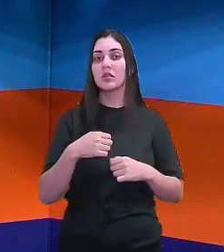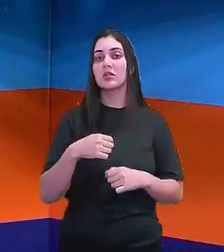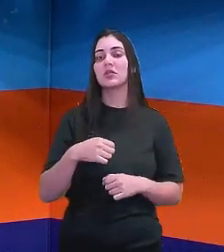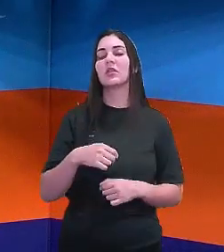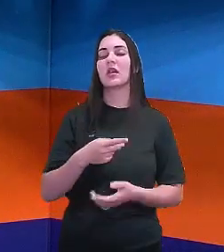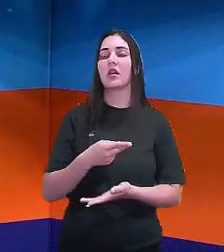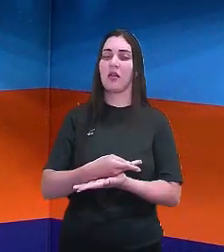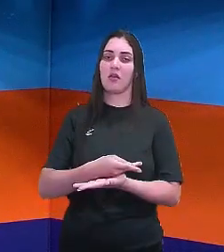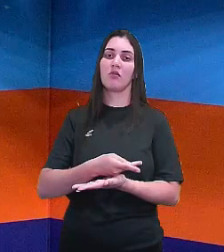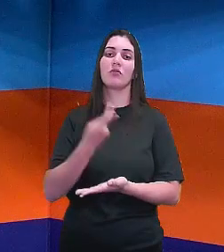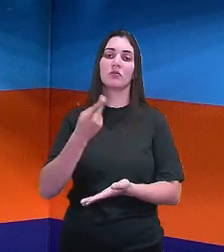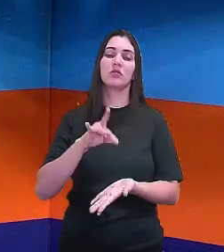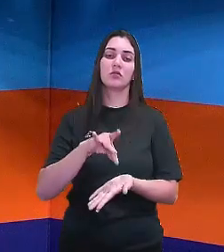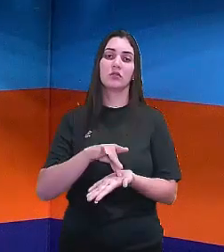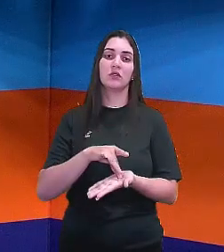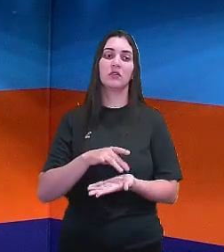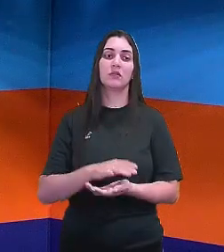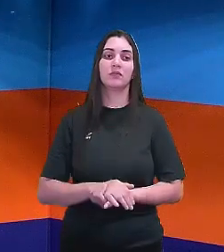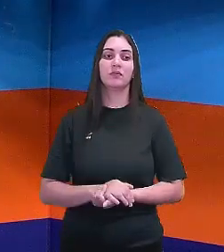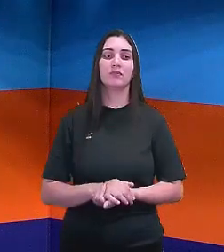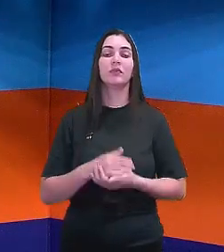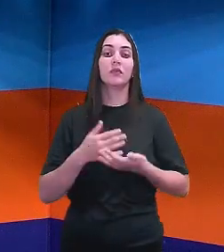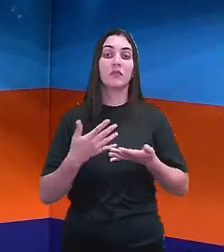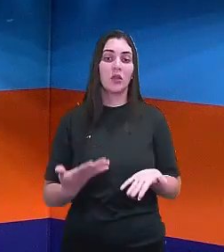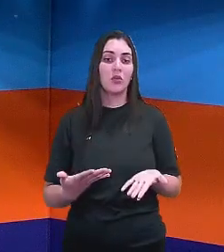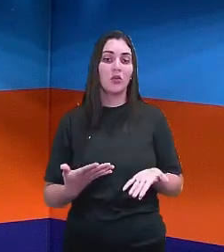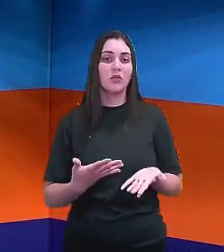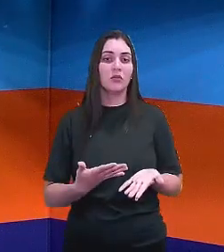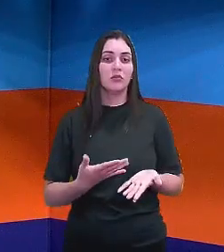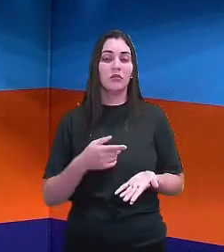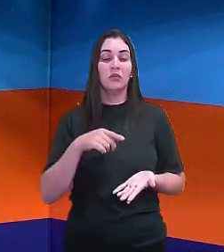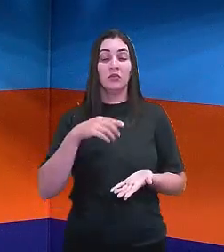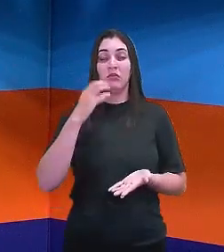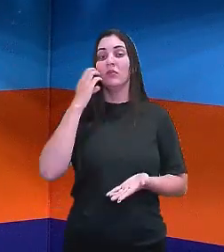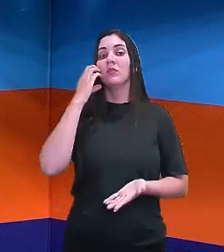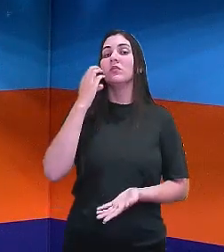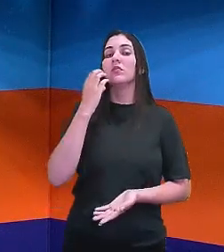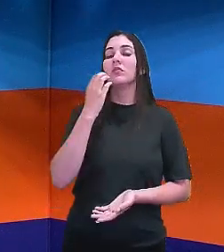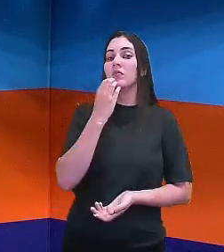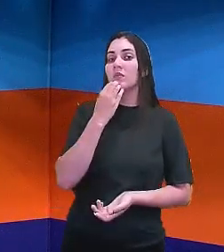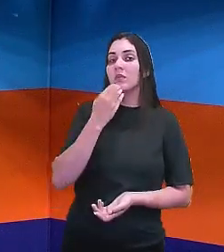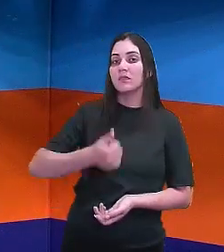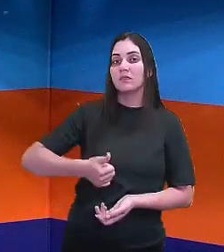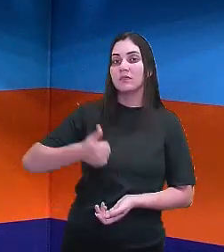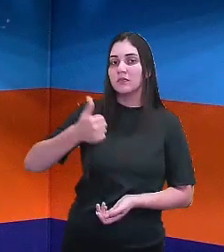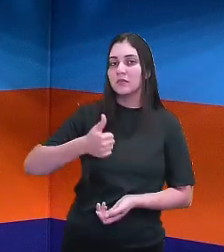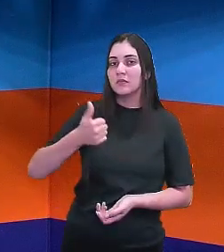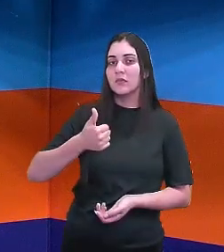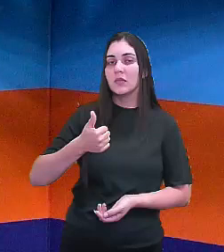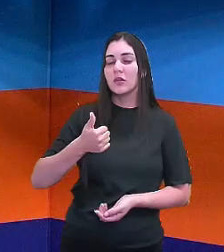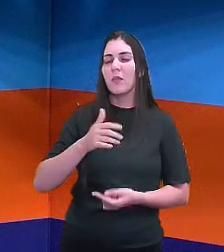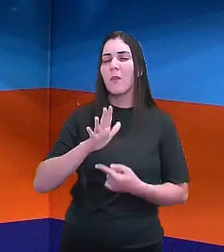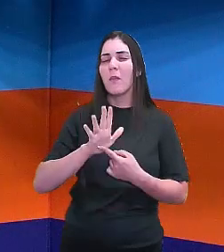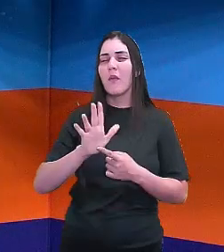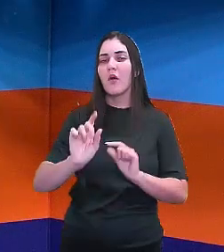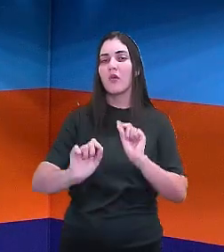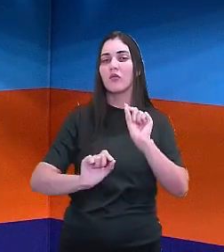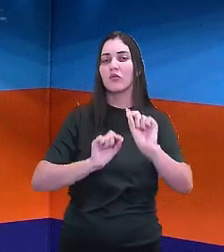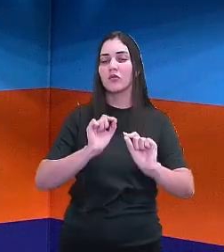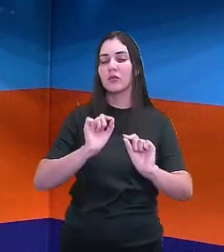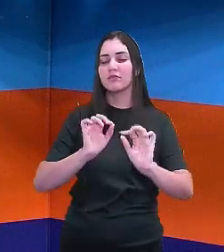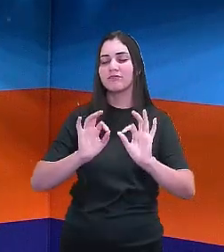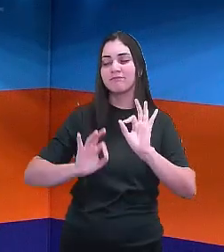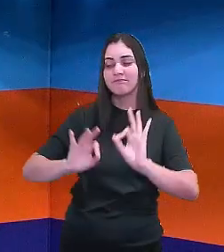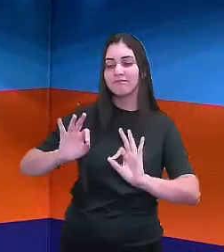aconteceu. Então, a partir da figura do Dom Pedro I, ela é materializada.